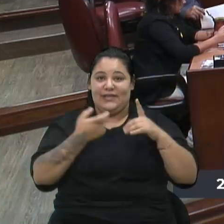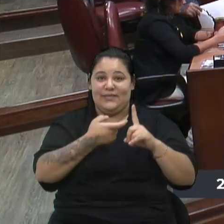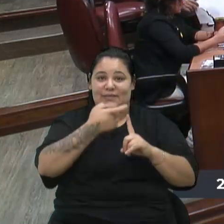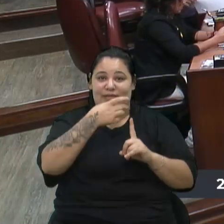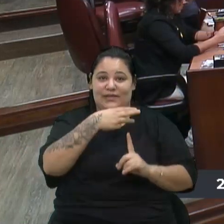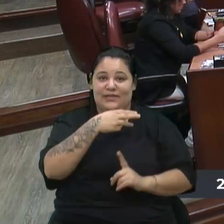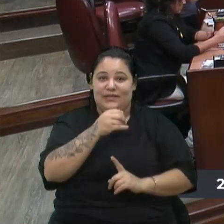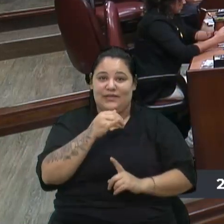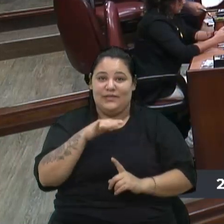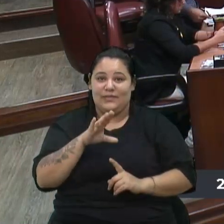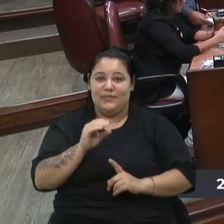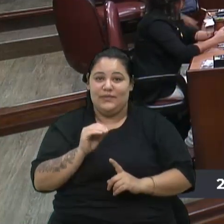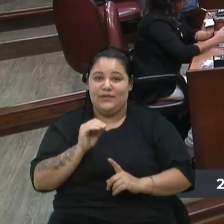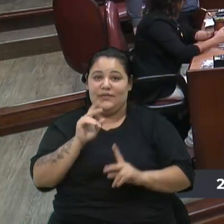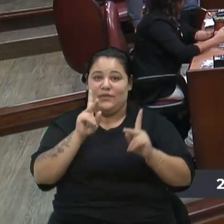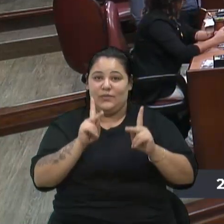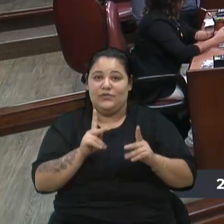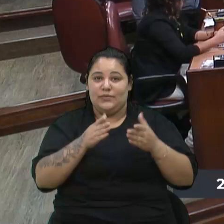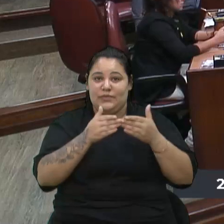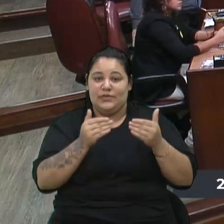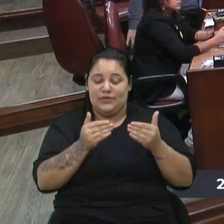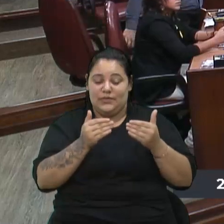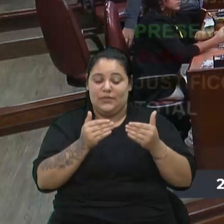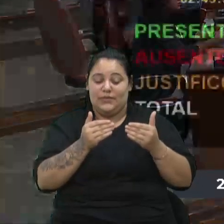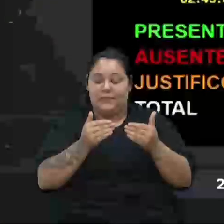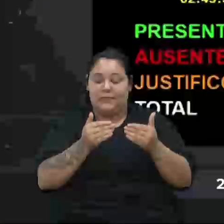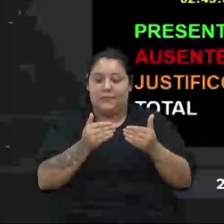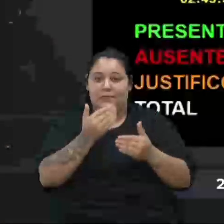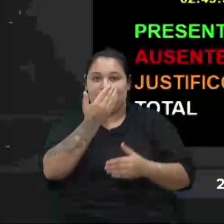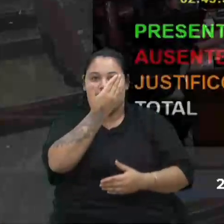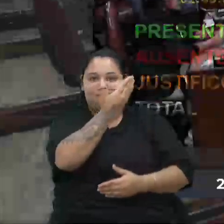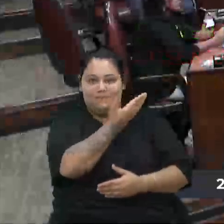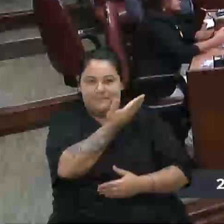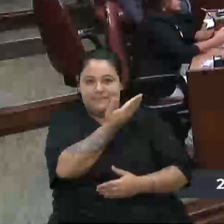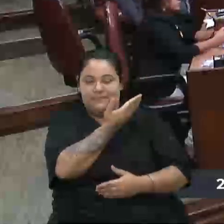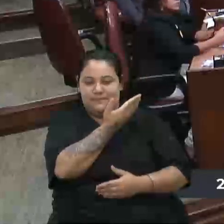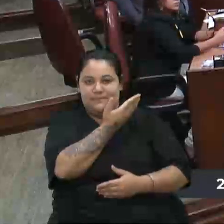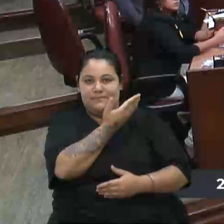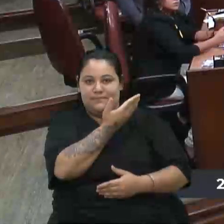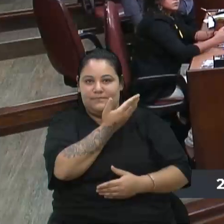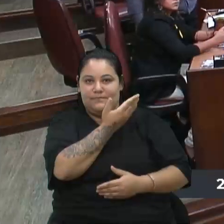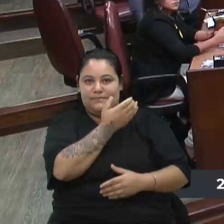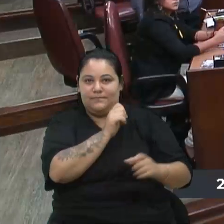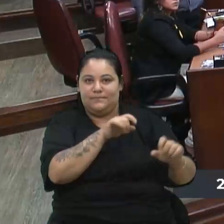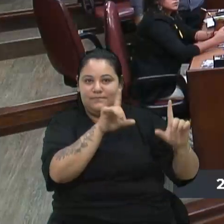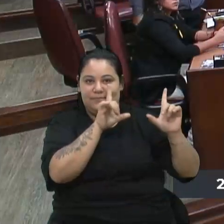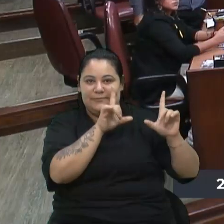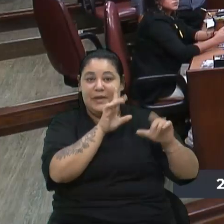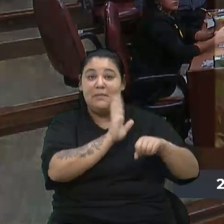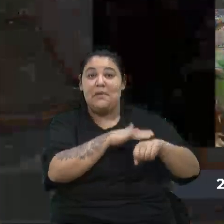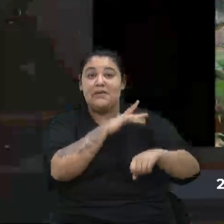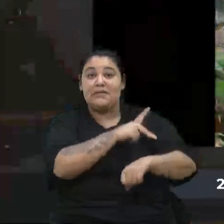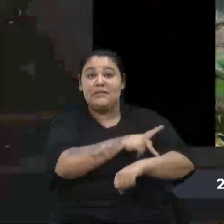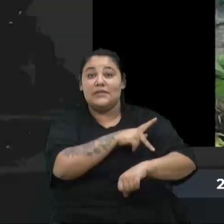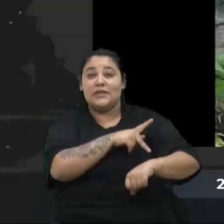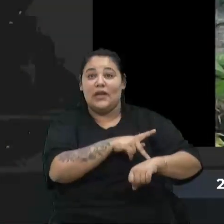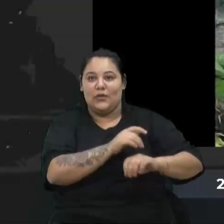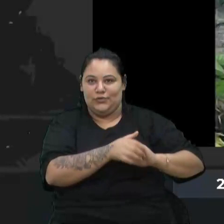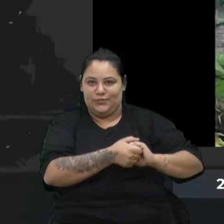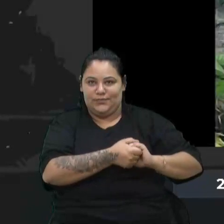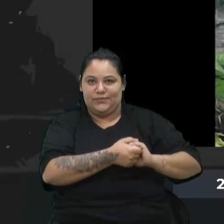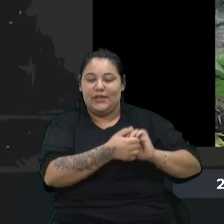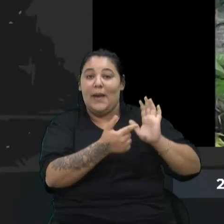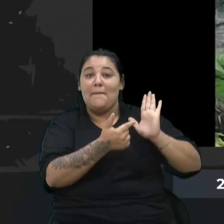peço que o pessoal coloque a imagem aí, porque se torna mais pedagógico. Apresentando